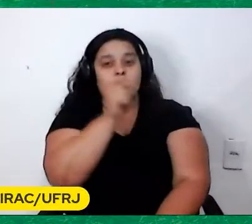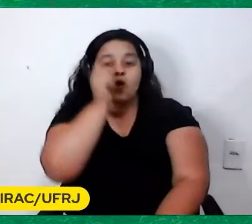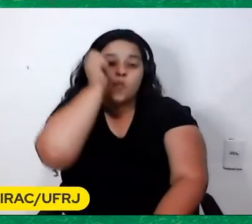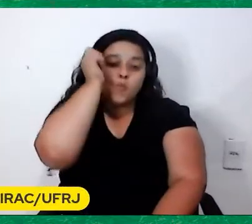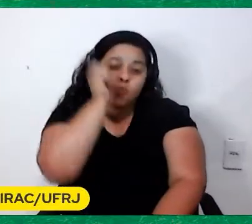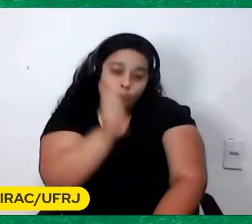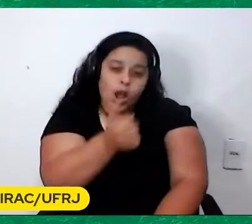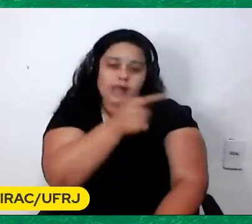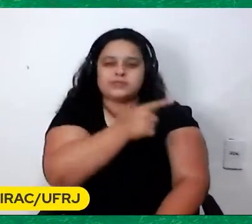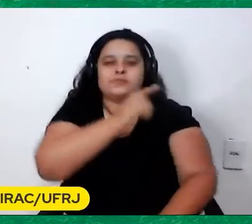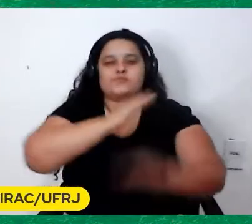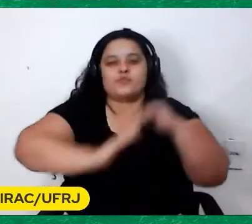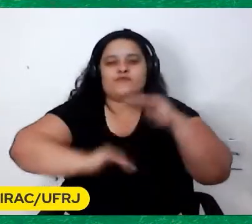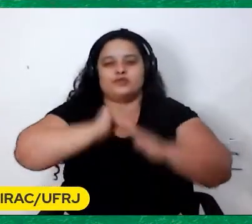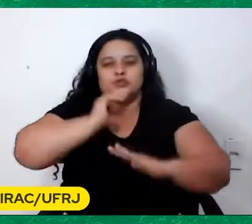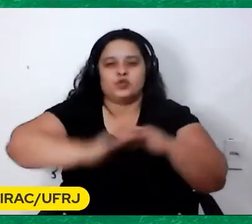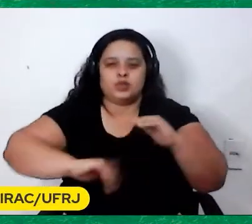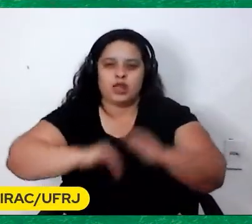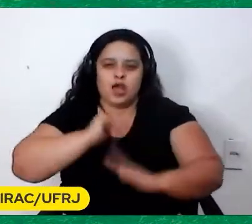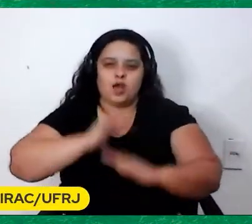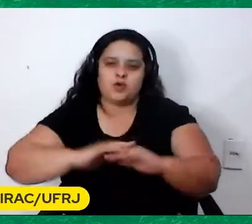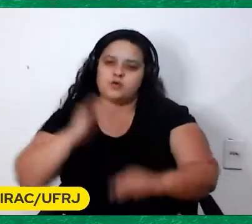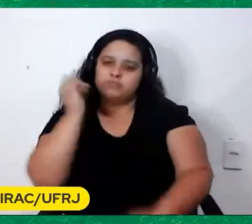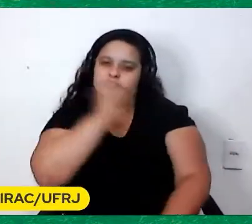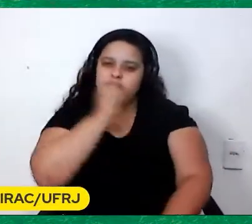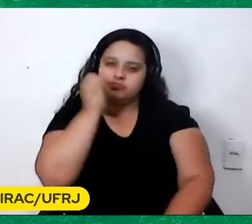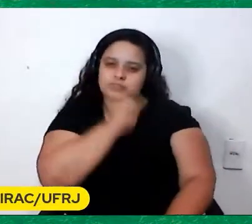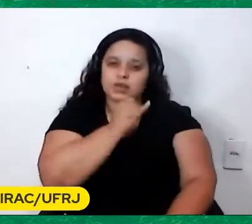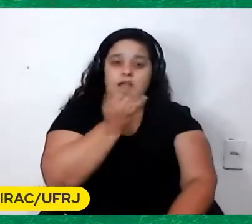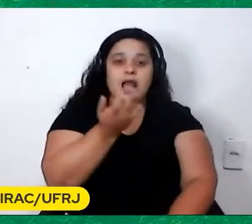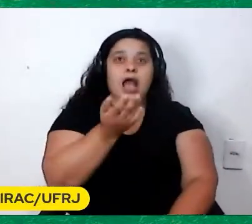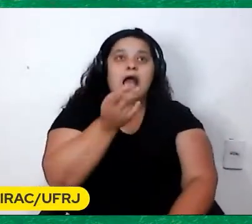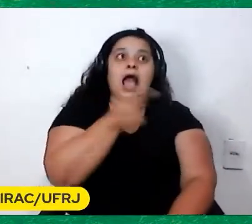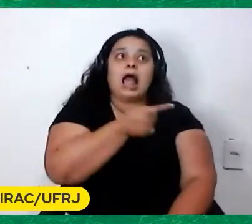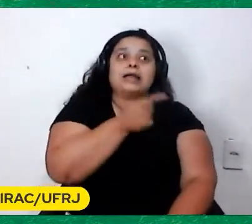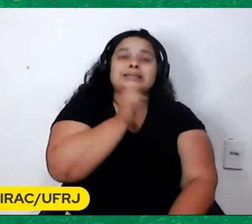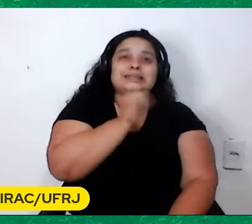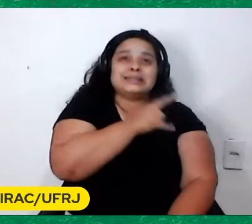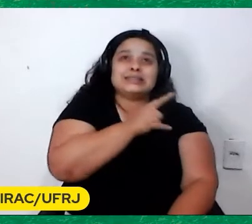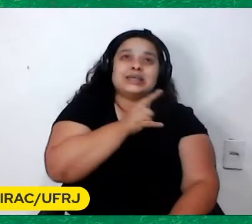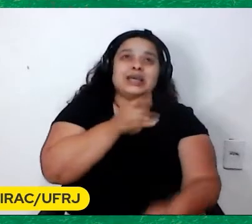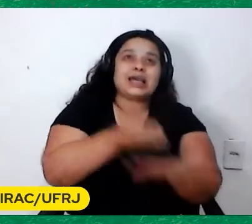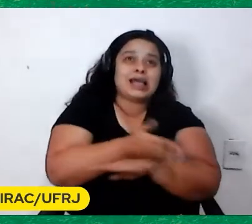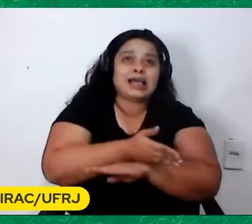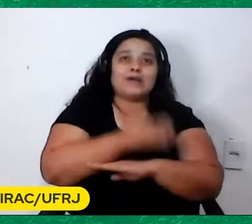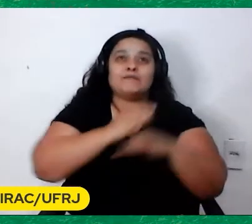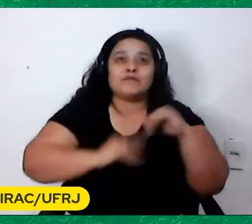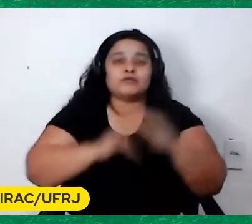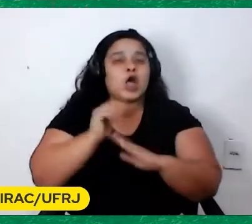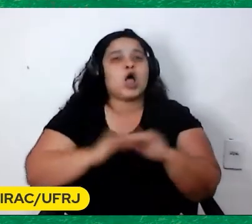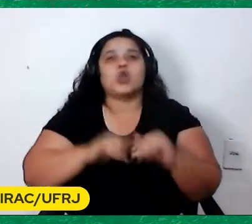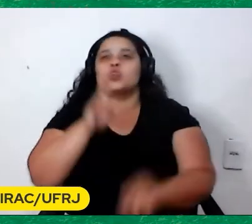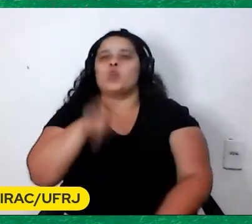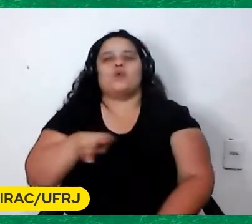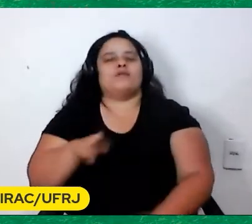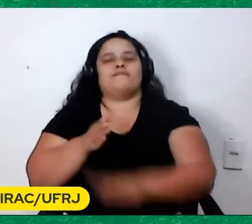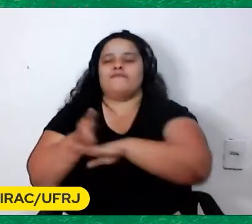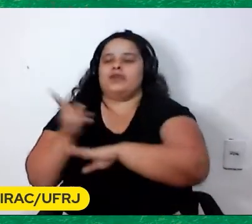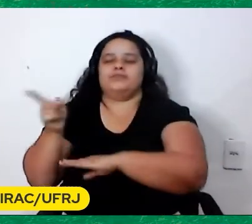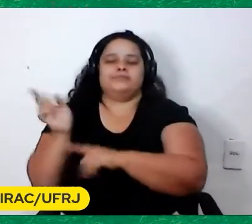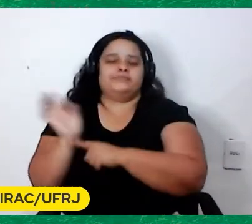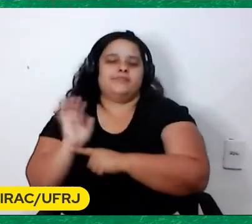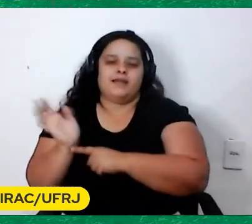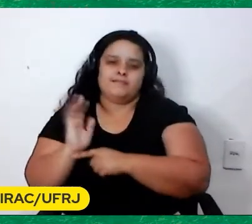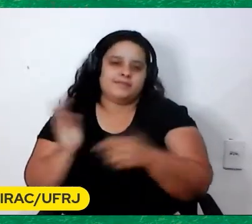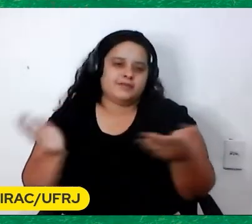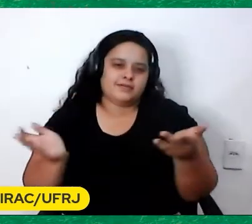Um jogador profissional E sei lá Nunca chegar ao cinema O que seria Eu fico imaginando Como é que Quem seria